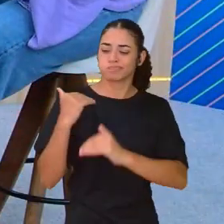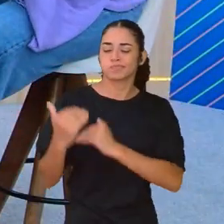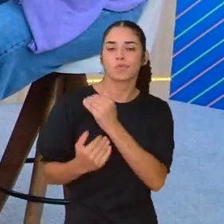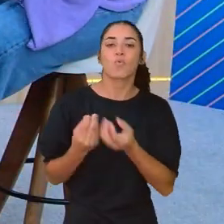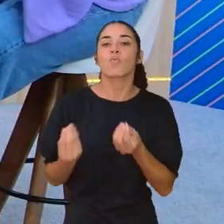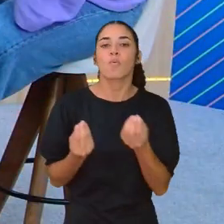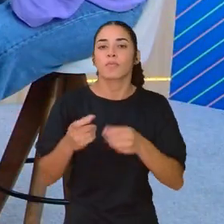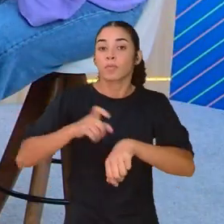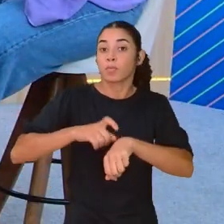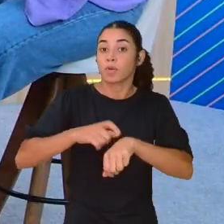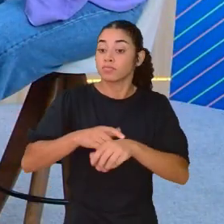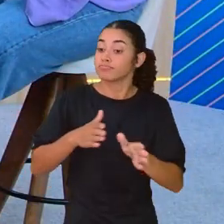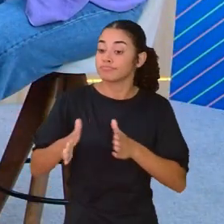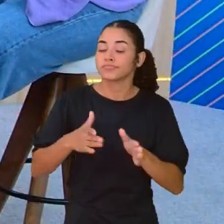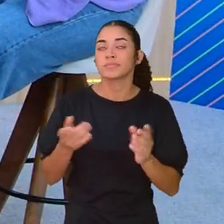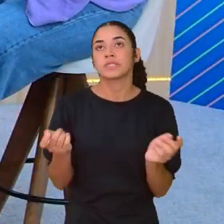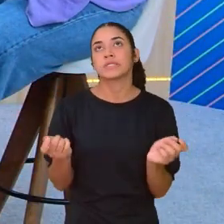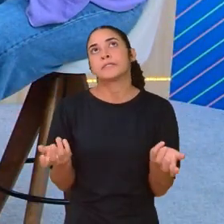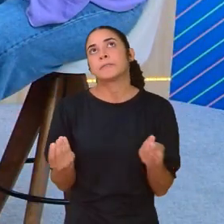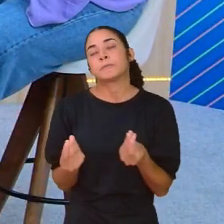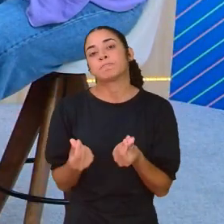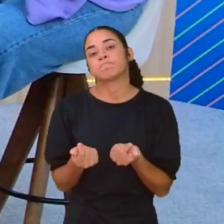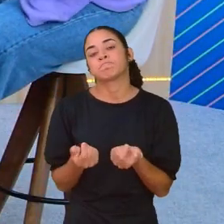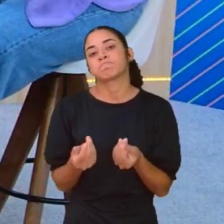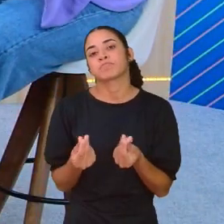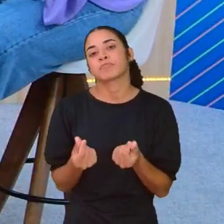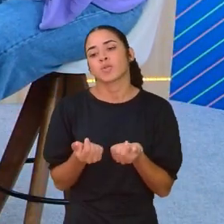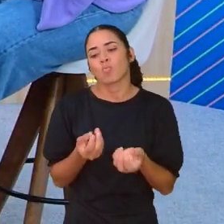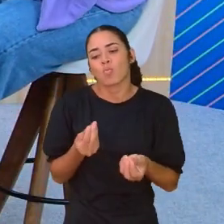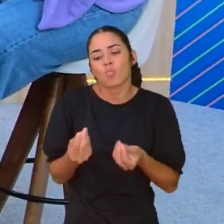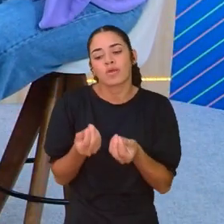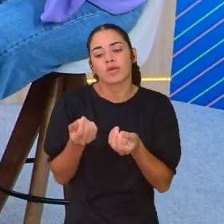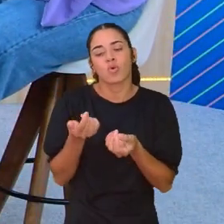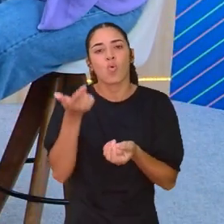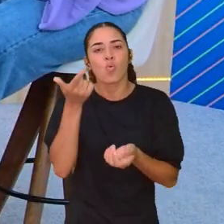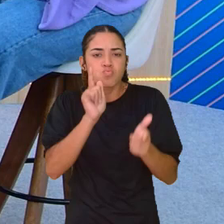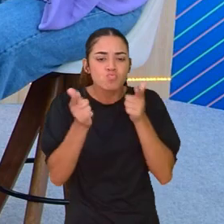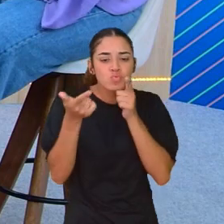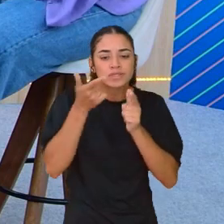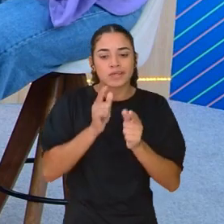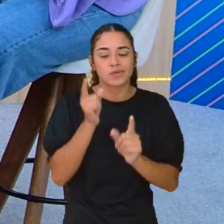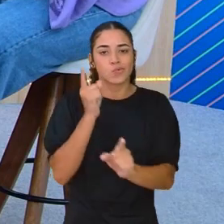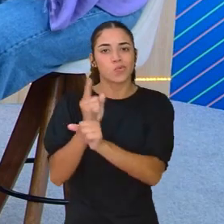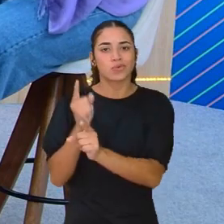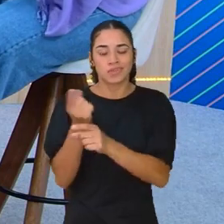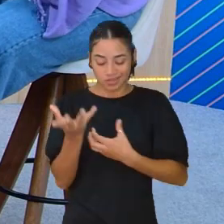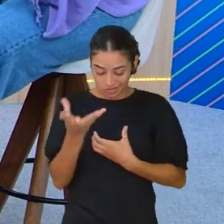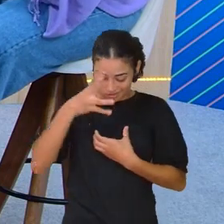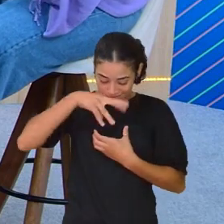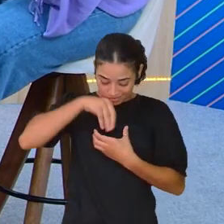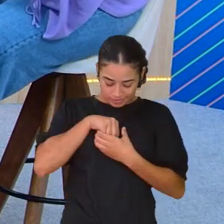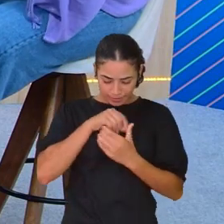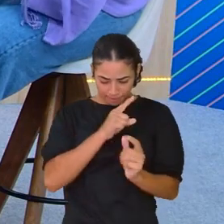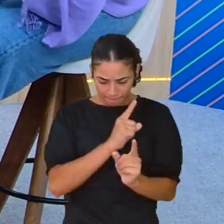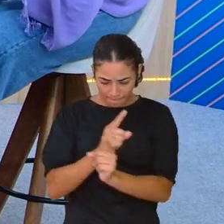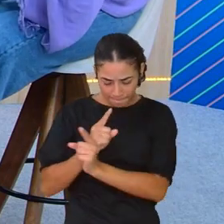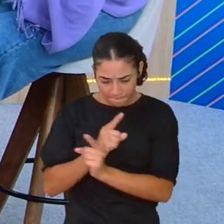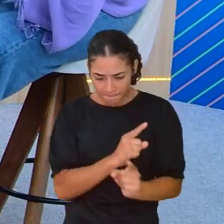momento que o ser humano começa a encontrar dentro dele as suas